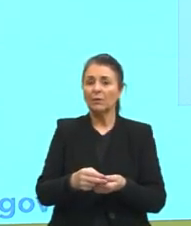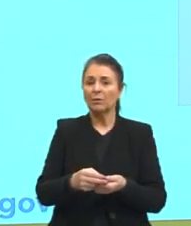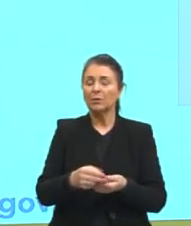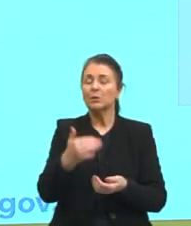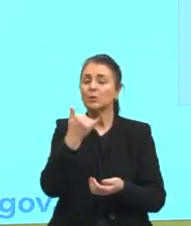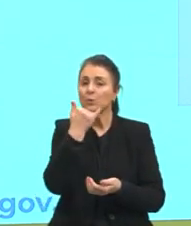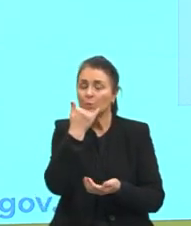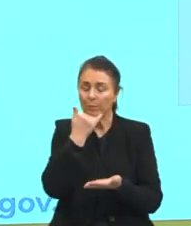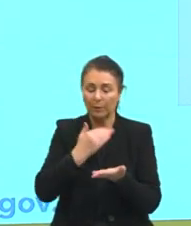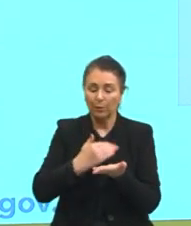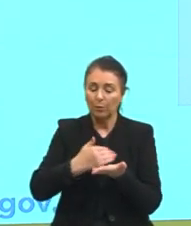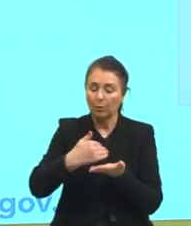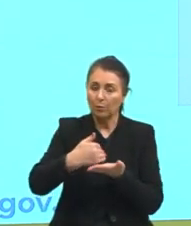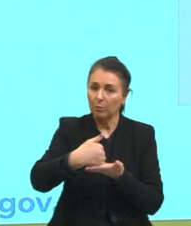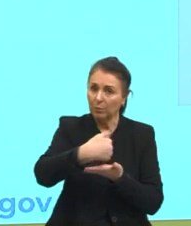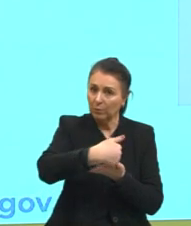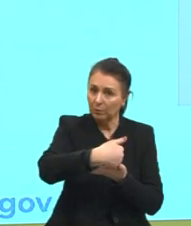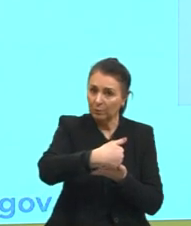bolo né